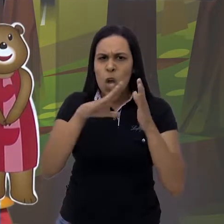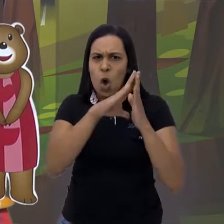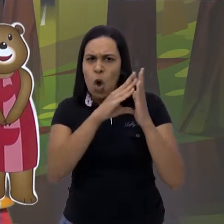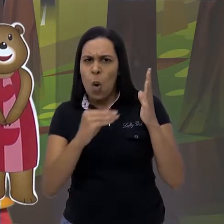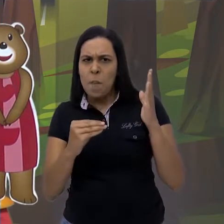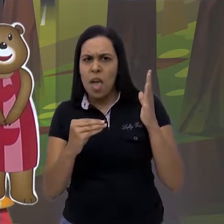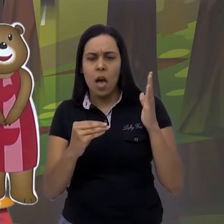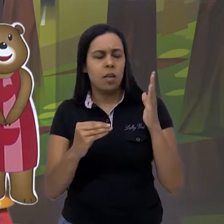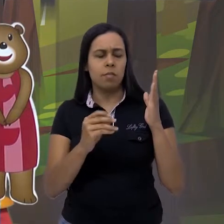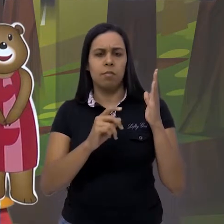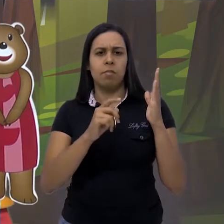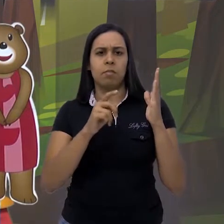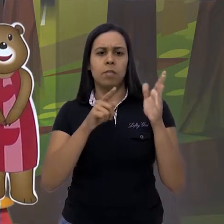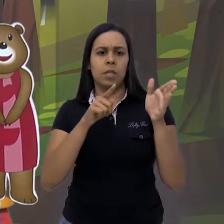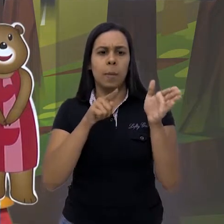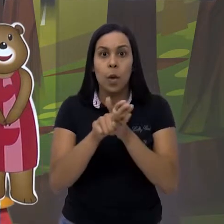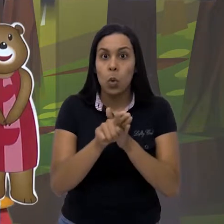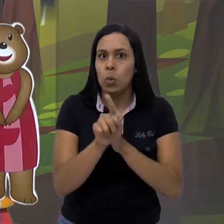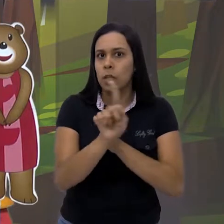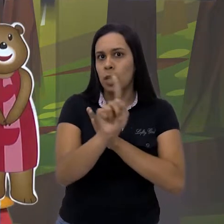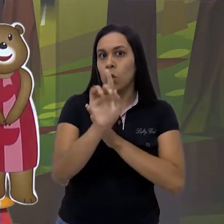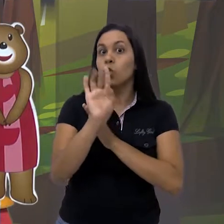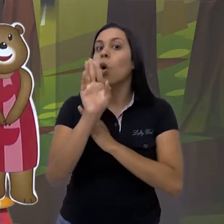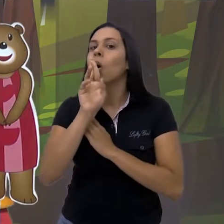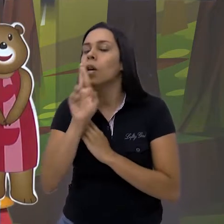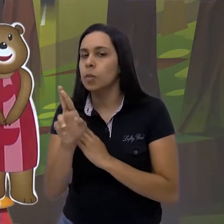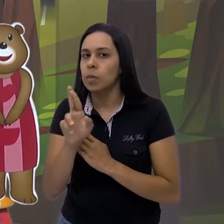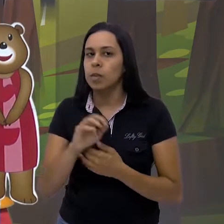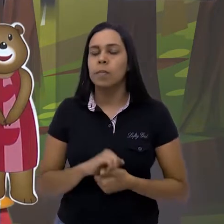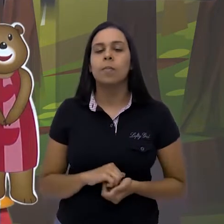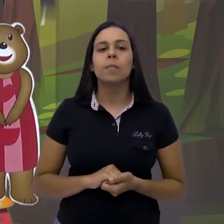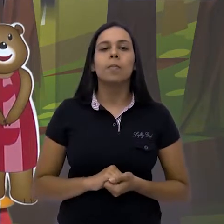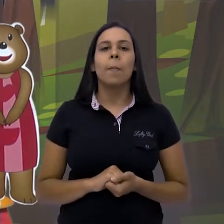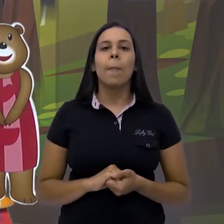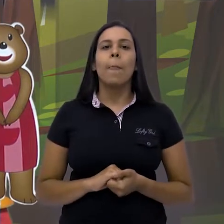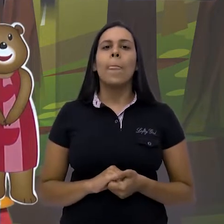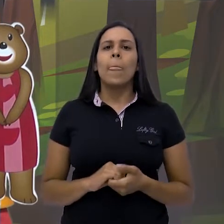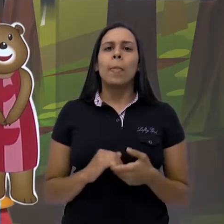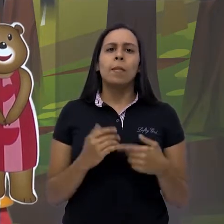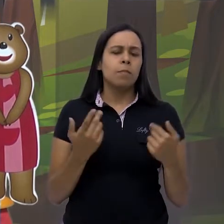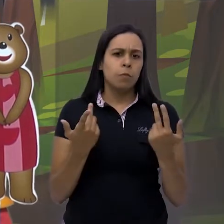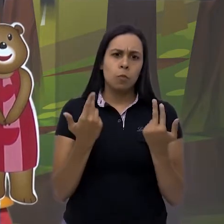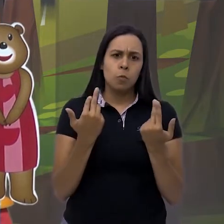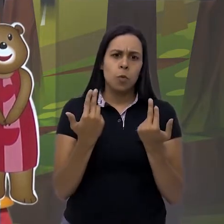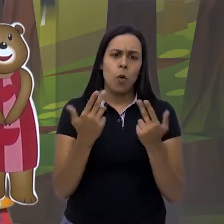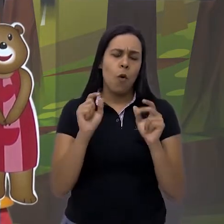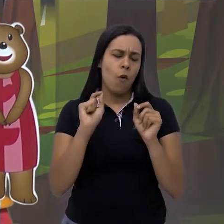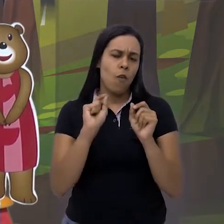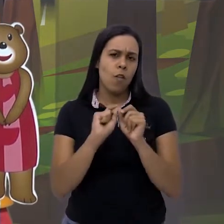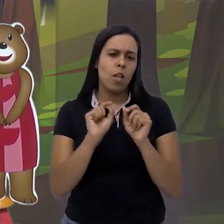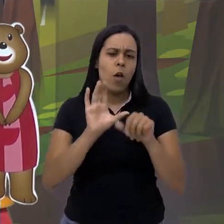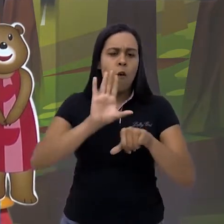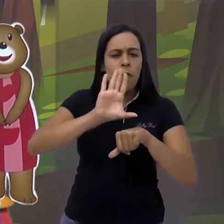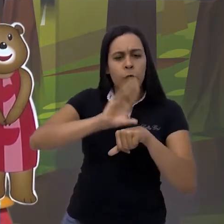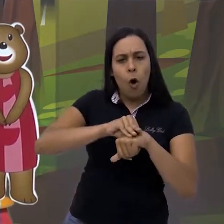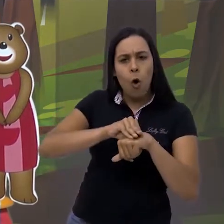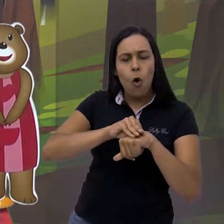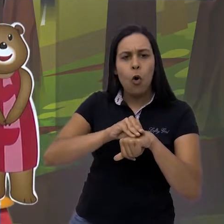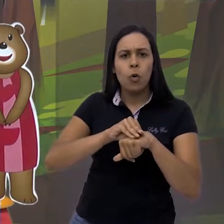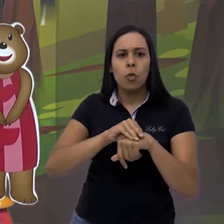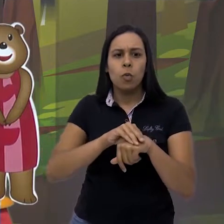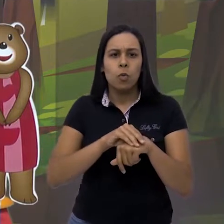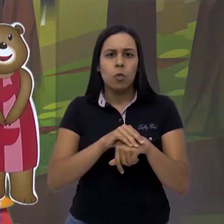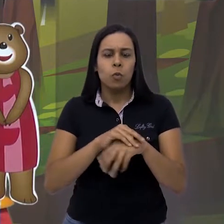copiar as questões, responde aí no caderno e daquele jeito que vocês fazem, né? Tira foto vocês